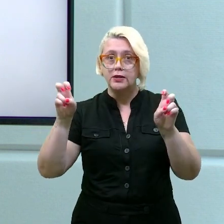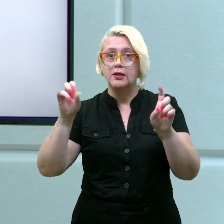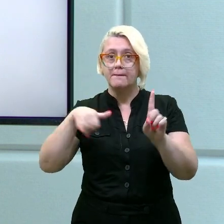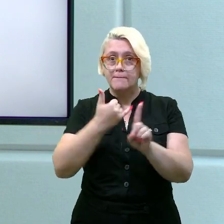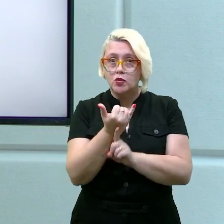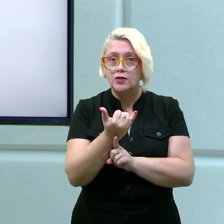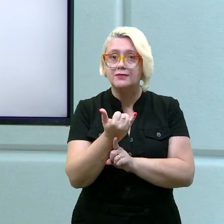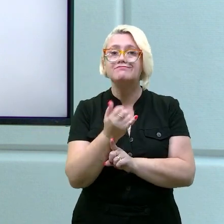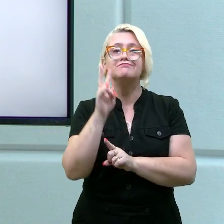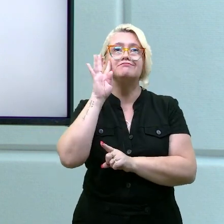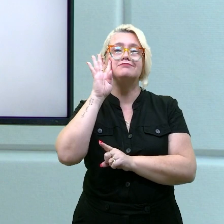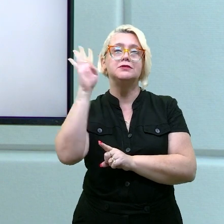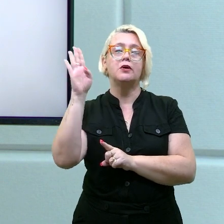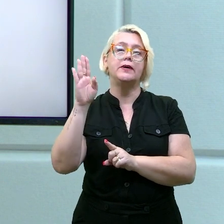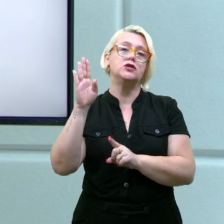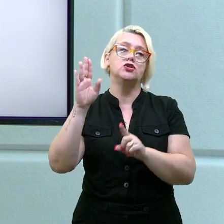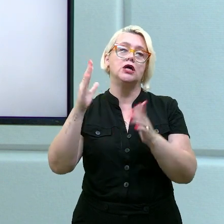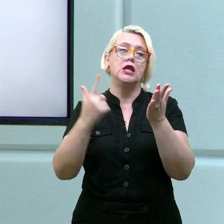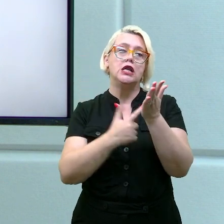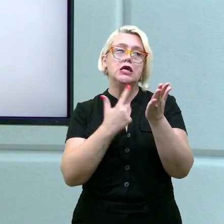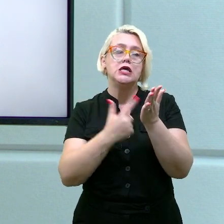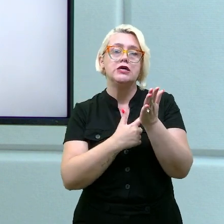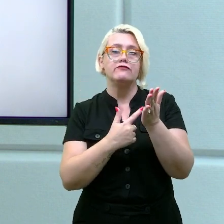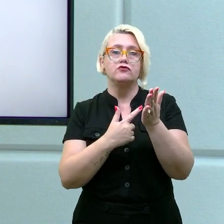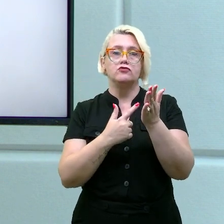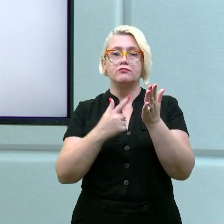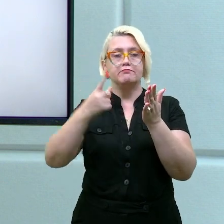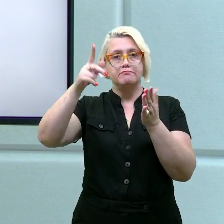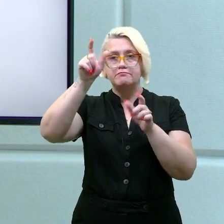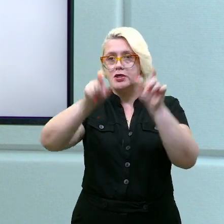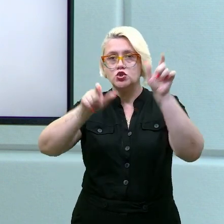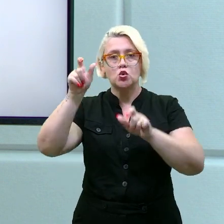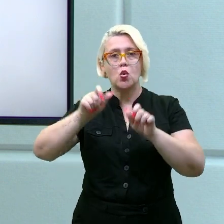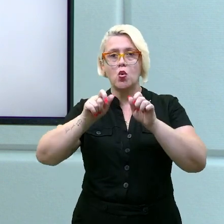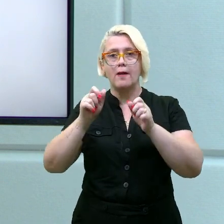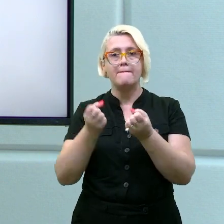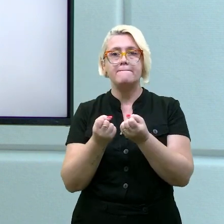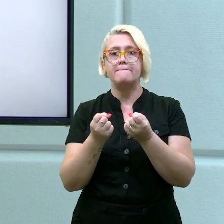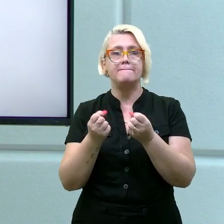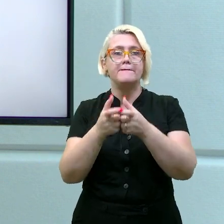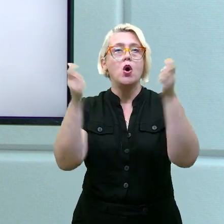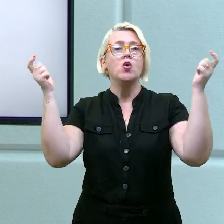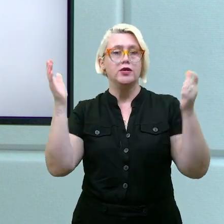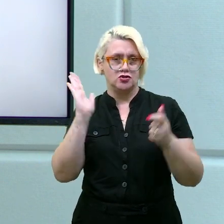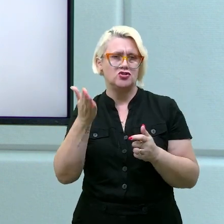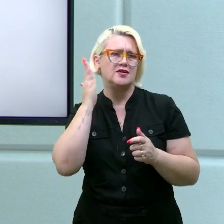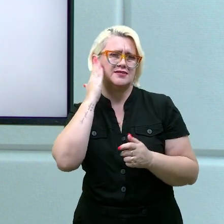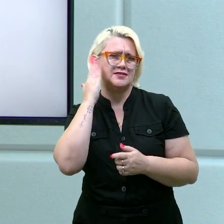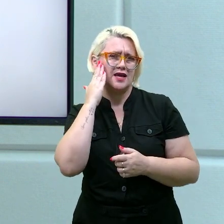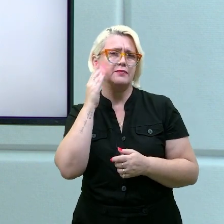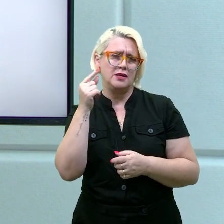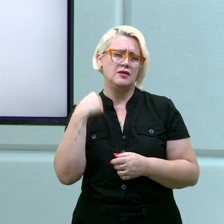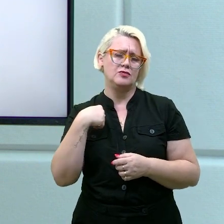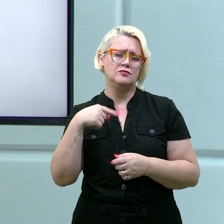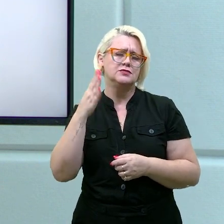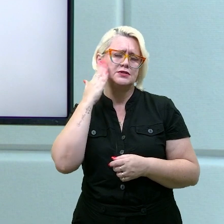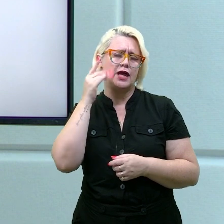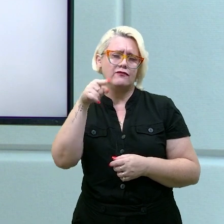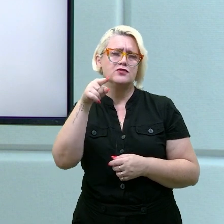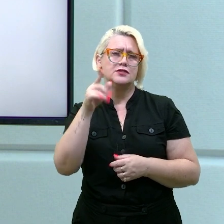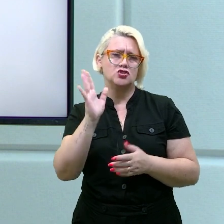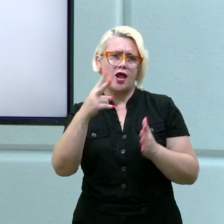que vocês leem assim, que agrada o seu público. Aparece demais. Eu sei que você sabe aí de alguma coisa.